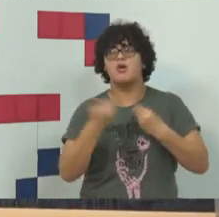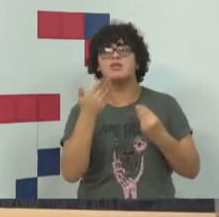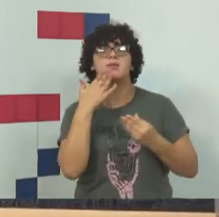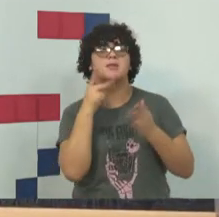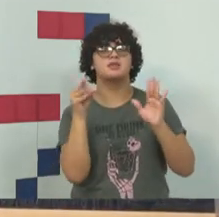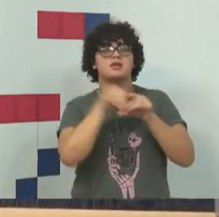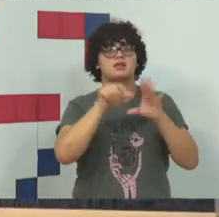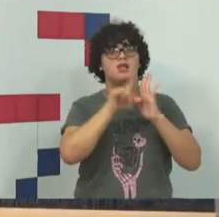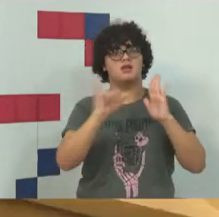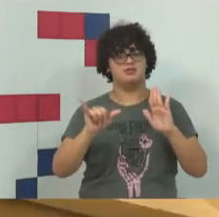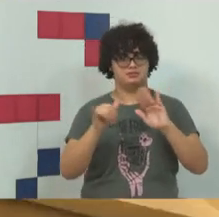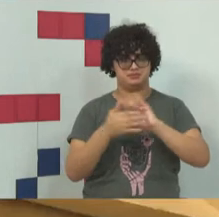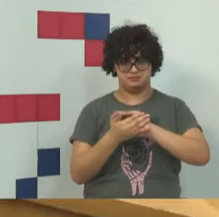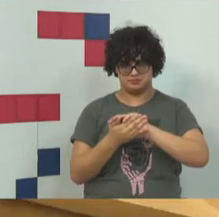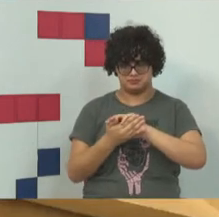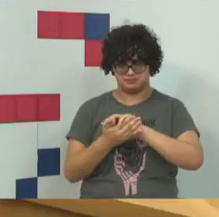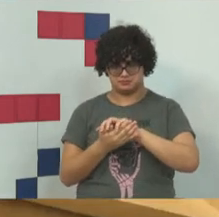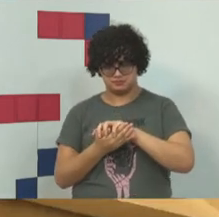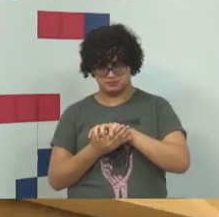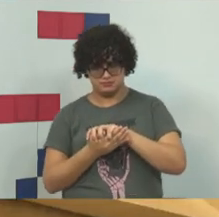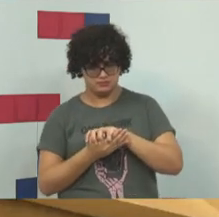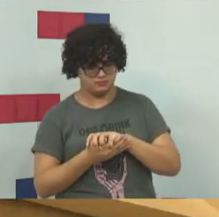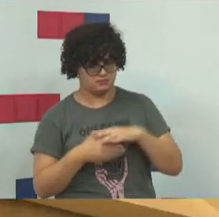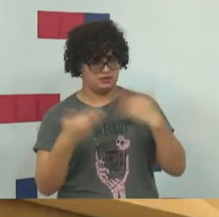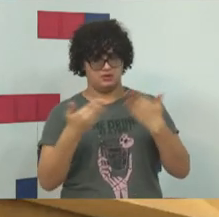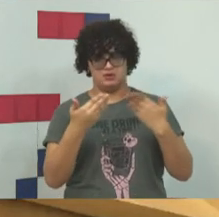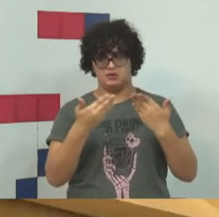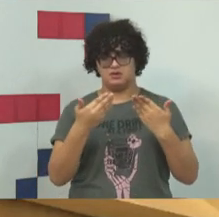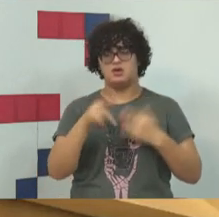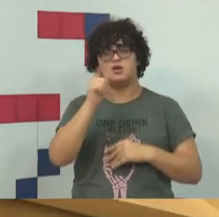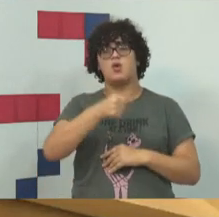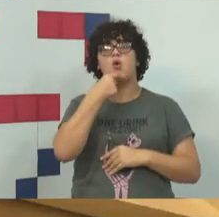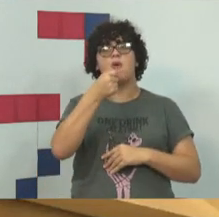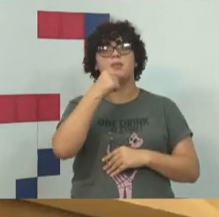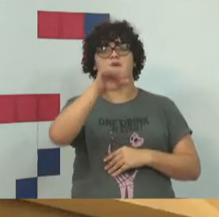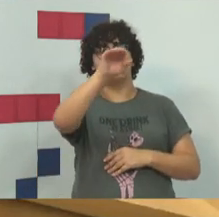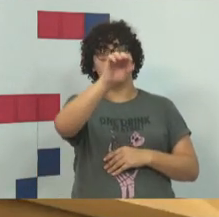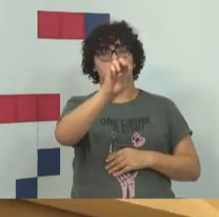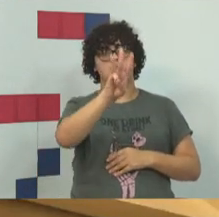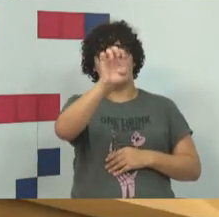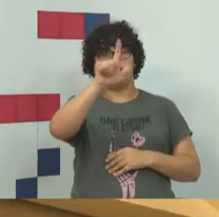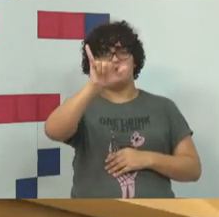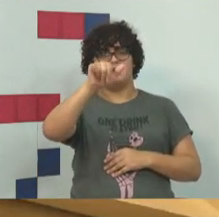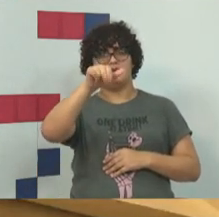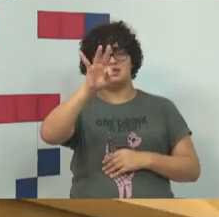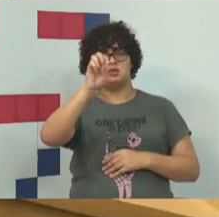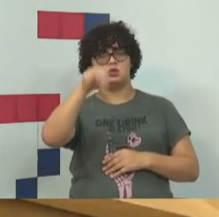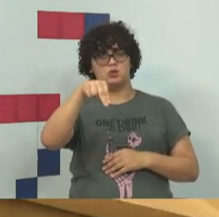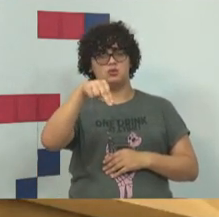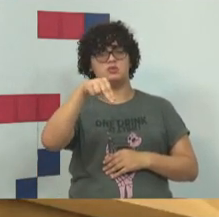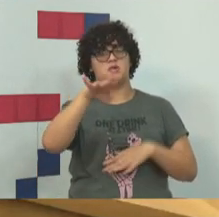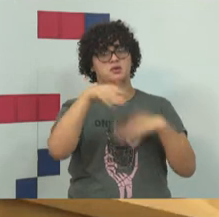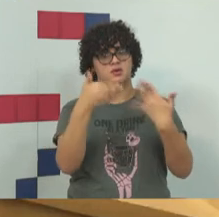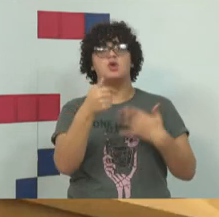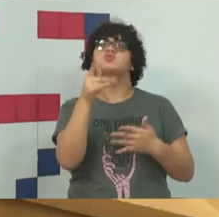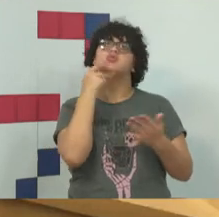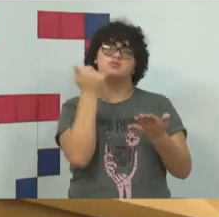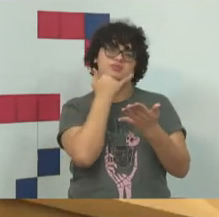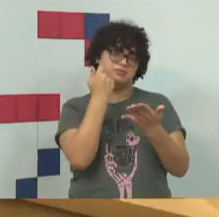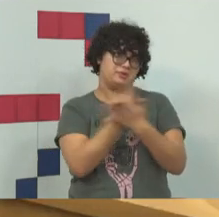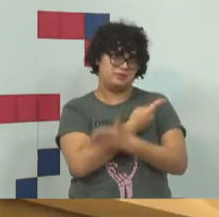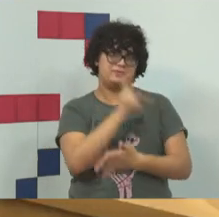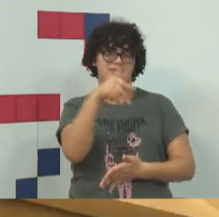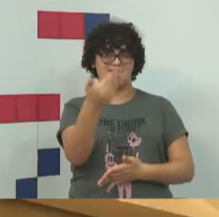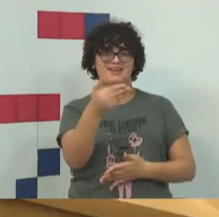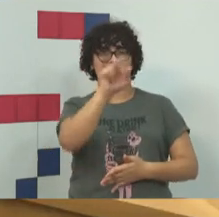legalidade. Deputado, uma pergunta do Wellington Pereira, de Santo Amaro. Aliás, desculpa, Reinaldo Gomes, da Vila